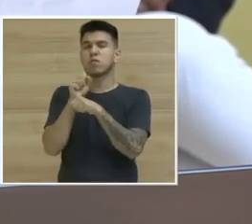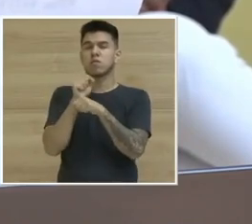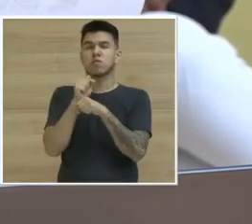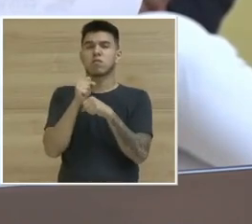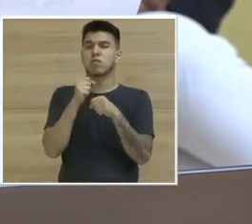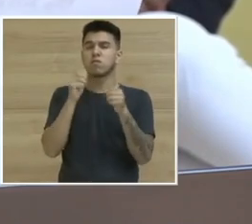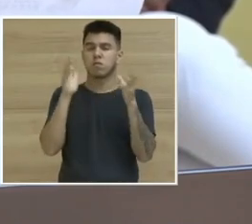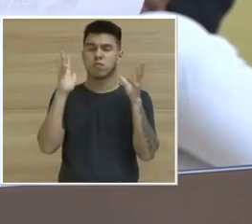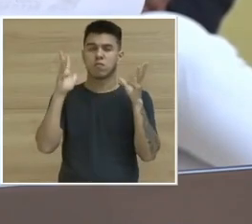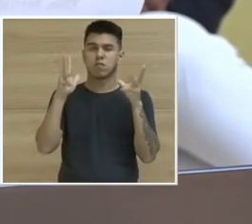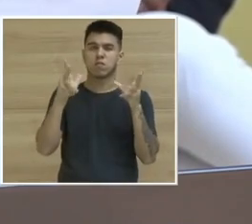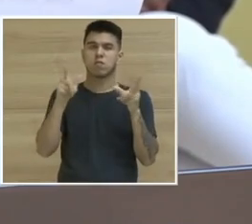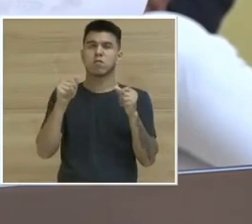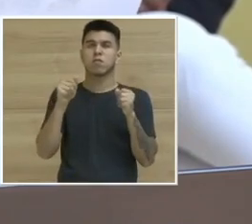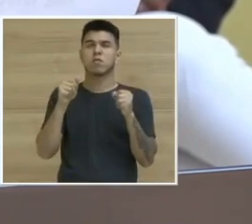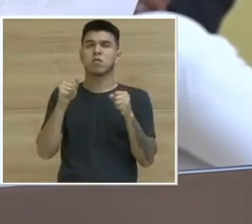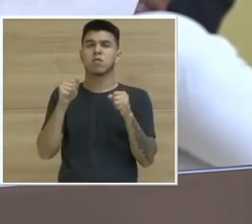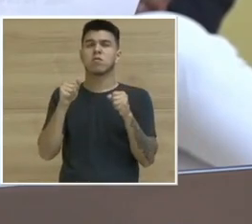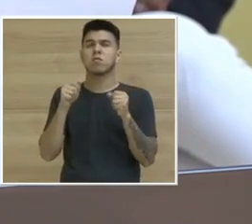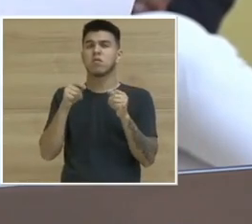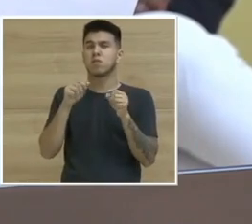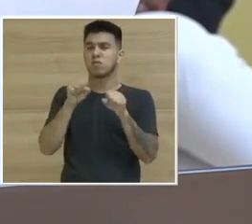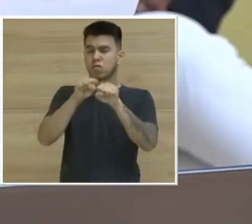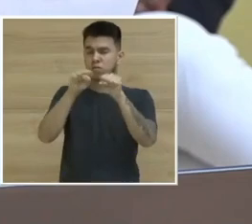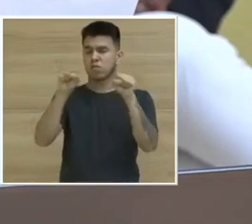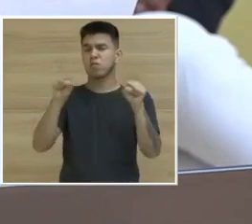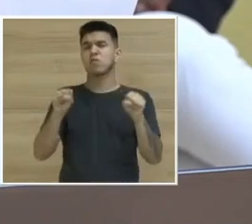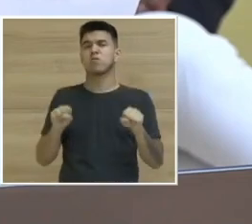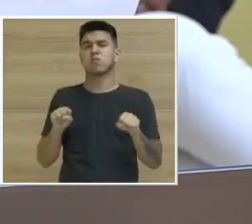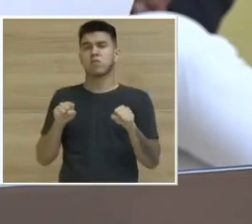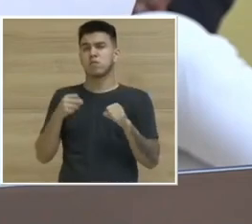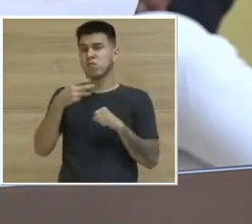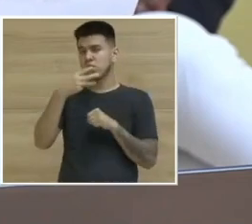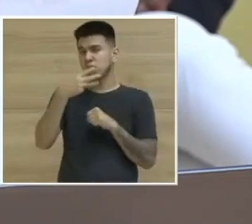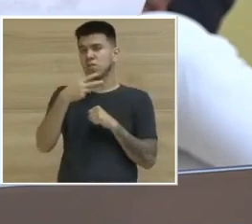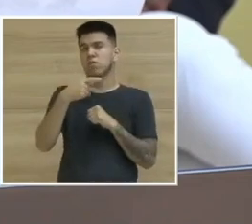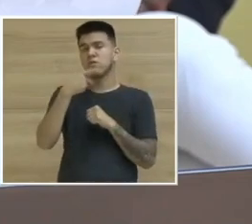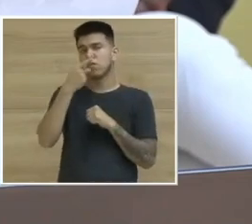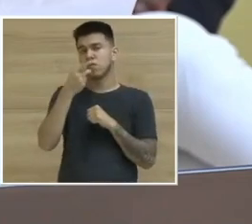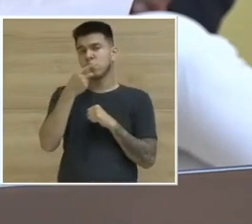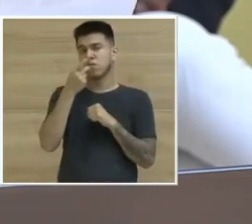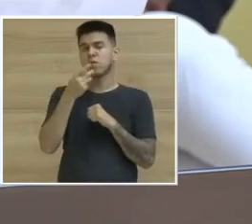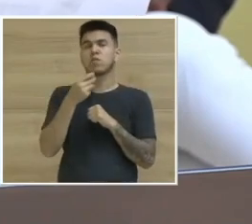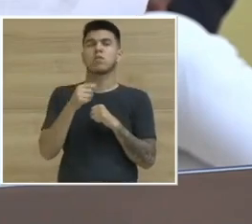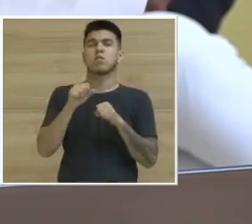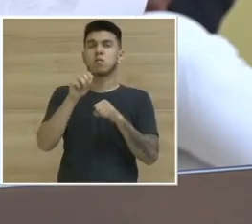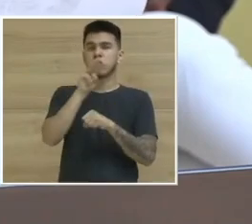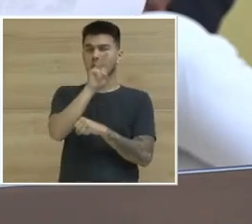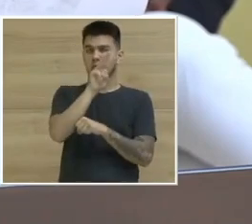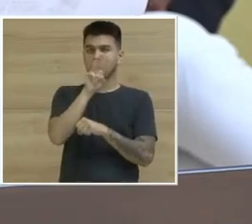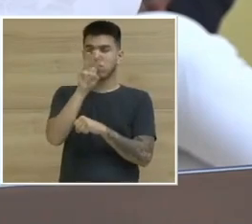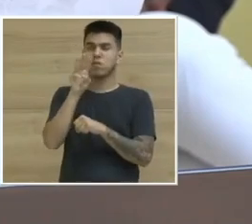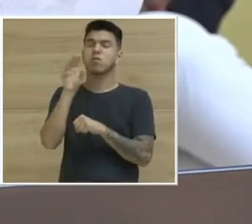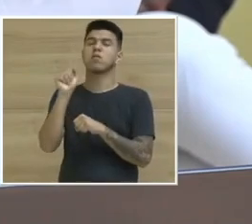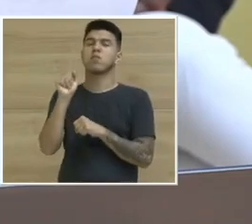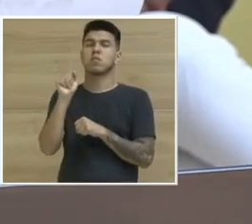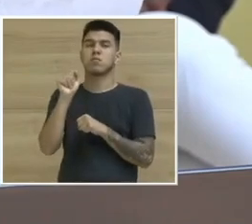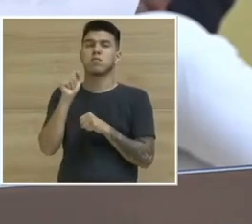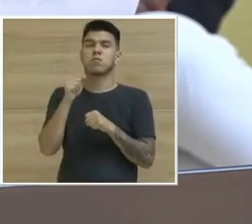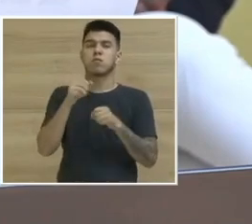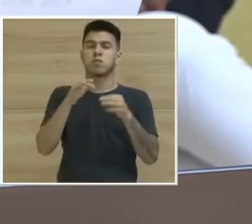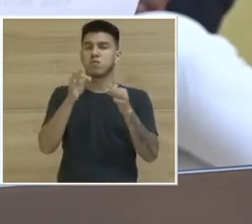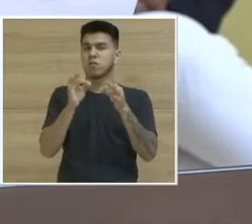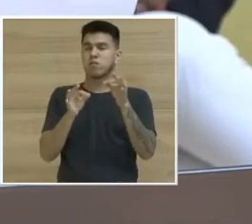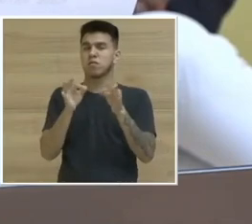institucionalização de conteúdo trilingüe, que deverá ser implantada nos portais eletrônicos das administrações